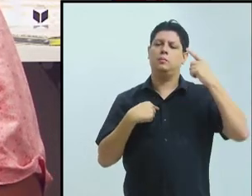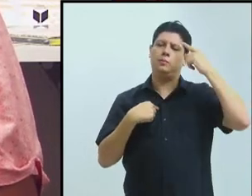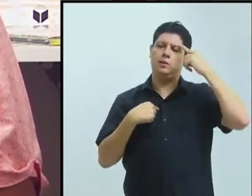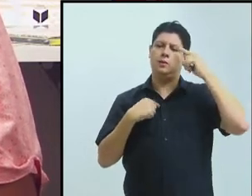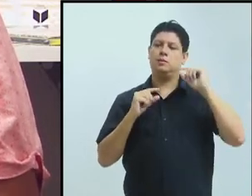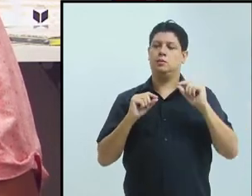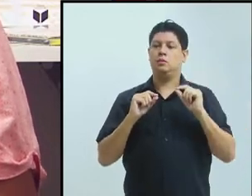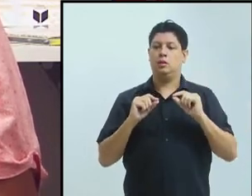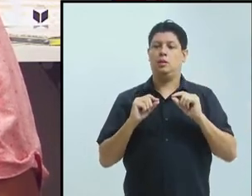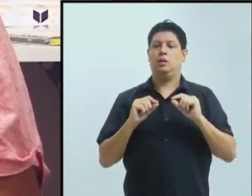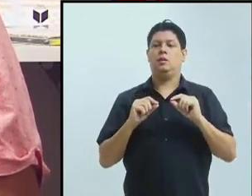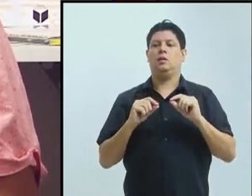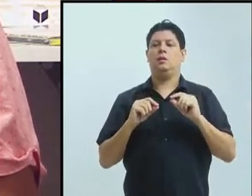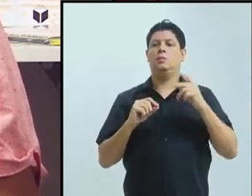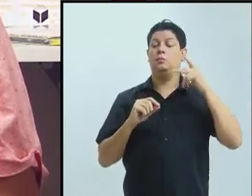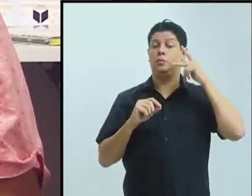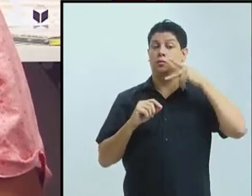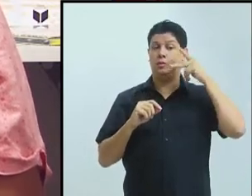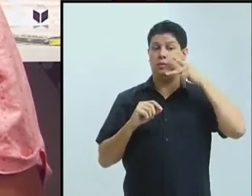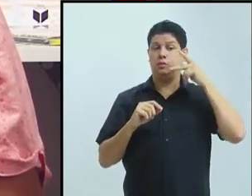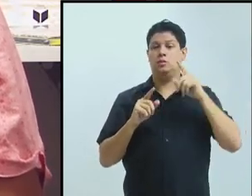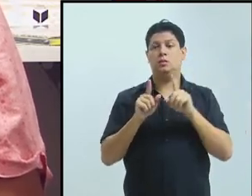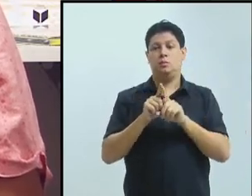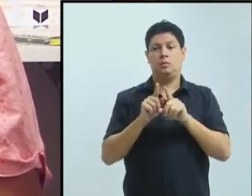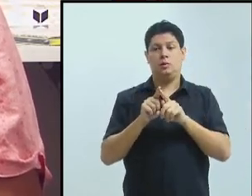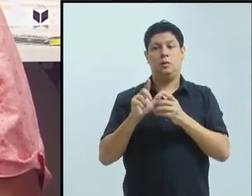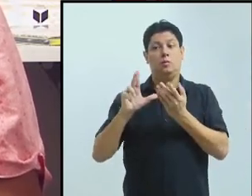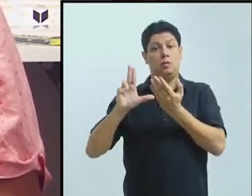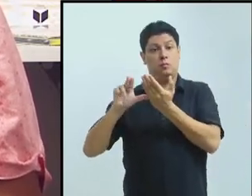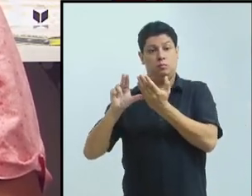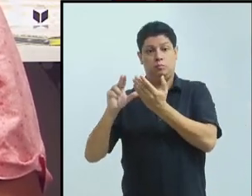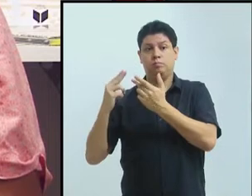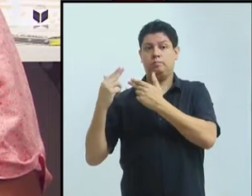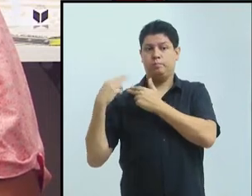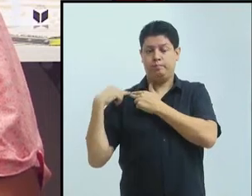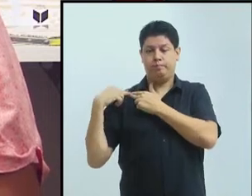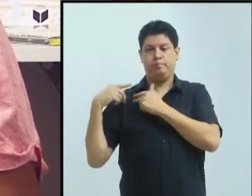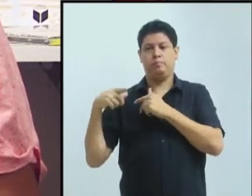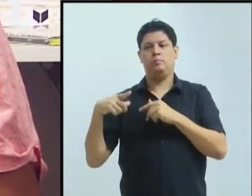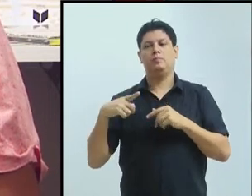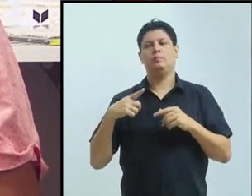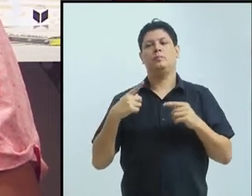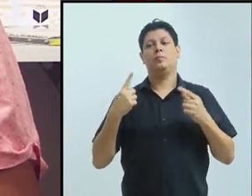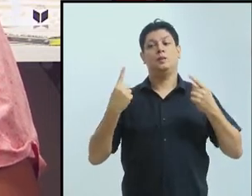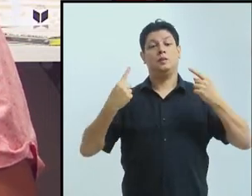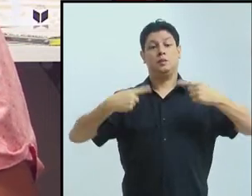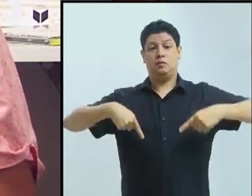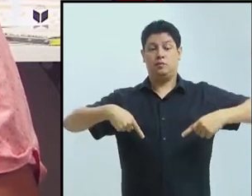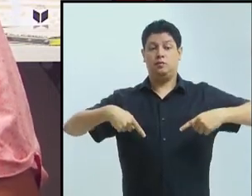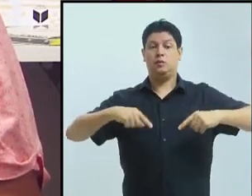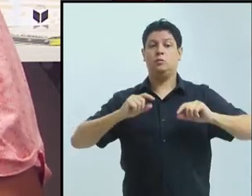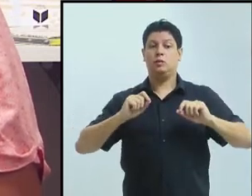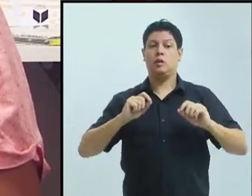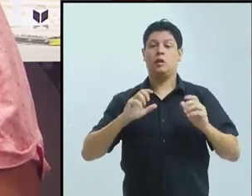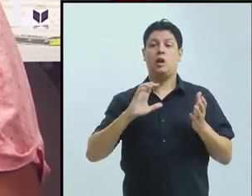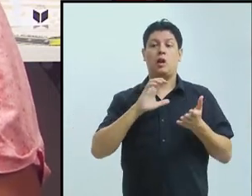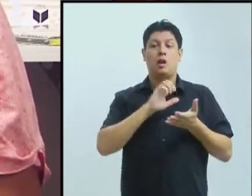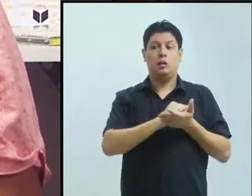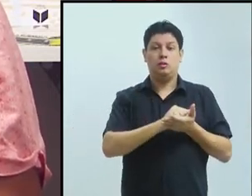lidando com isso, a gente tem também um desafio, que é o de criar formas de registro de tudo o que a gente faz.